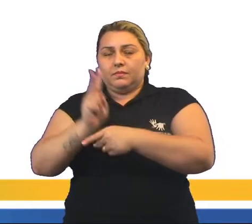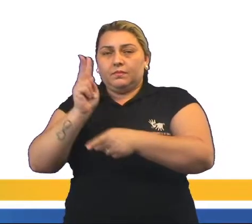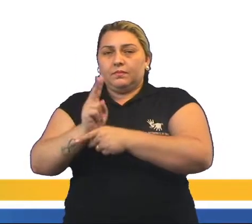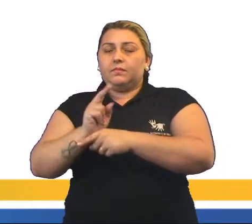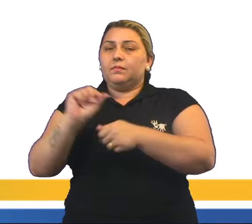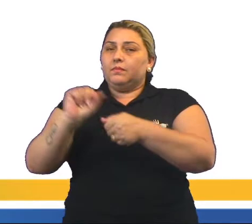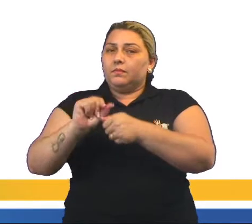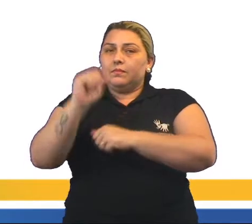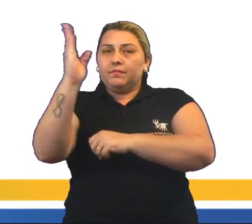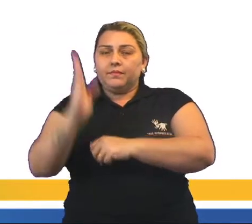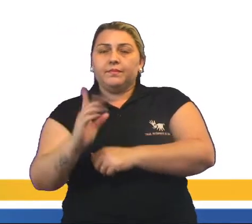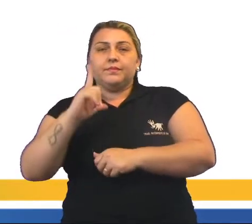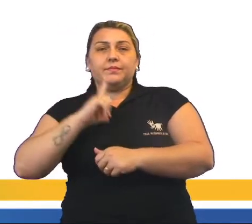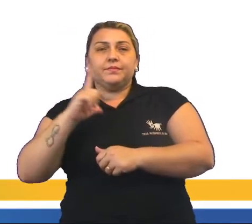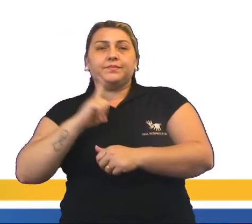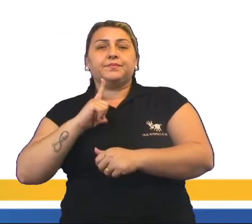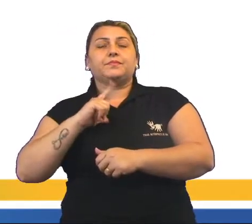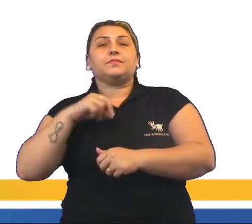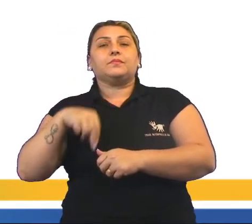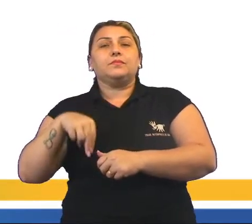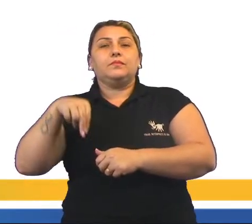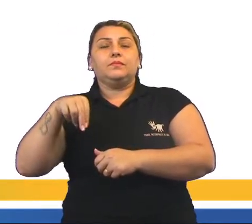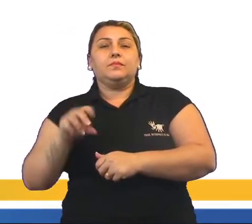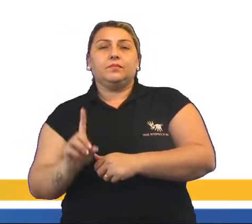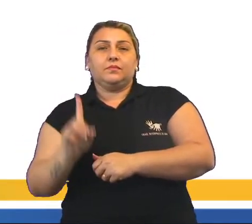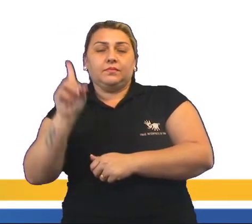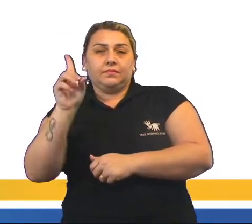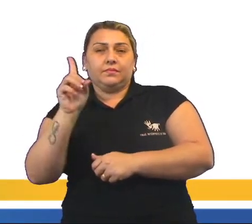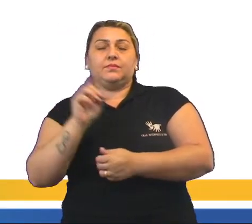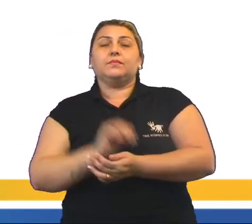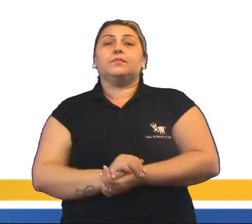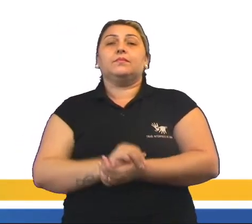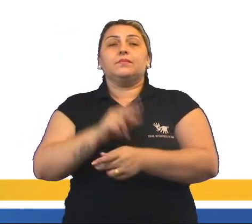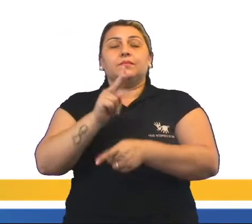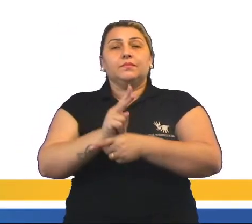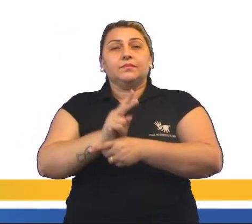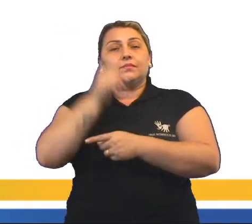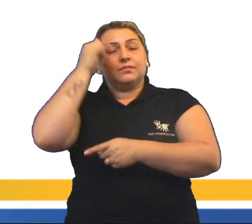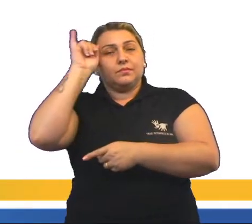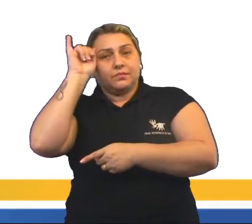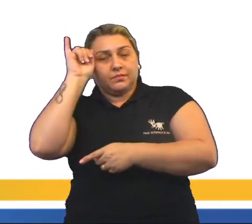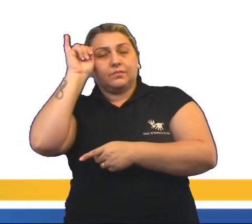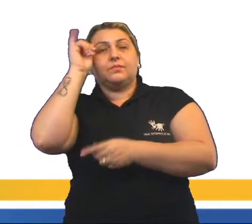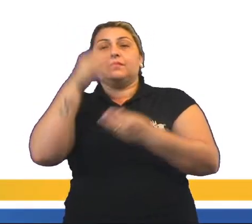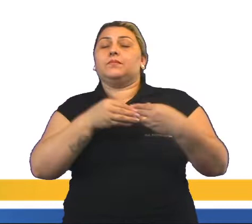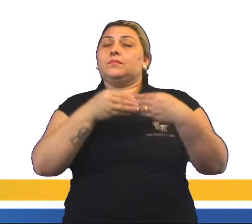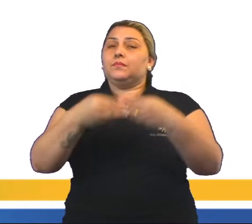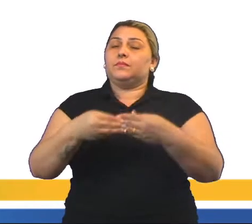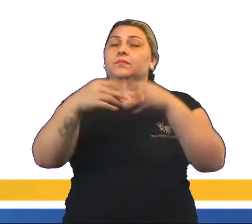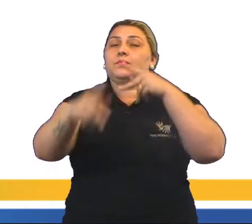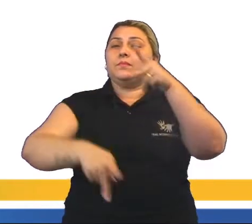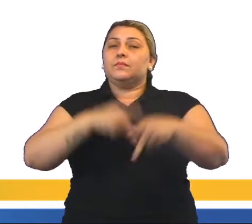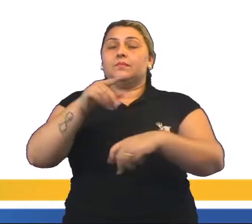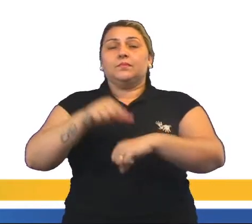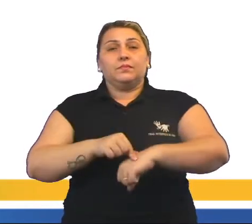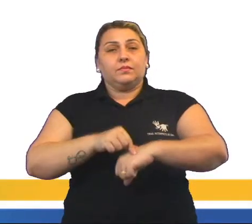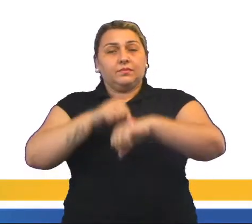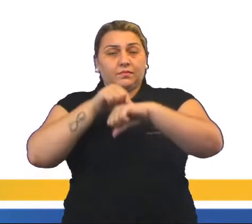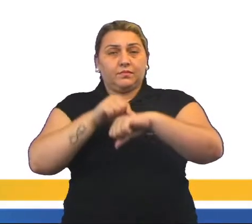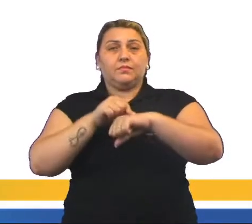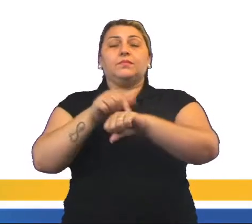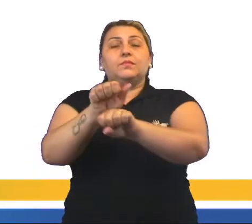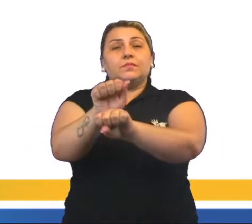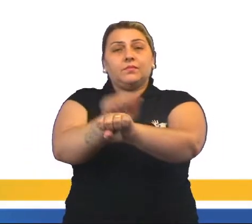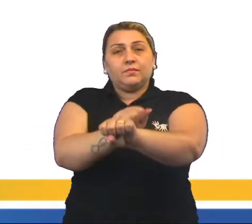Brasil ocorreram no Nordeste. Os criadores de gado abasteciam a população não apenas com carne fresca e